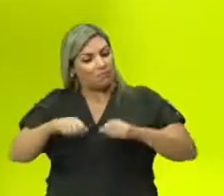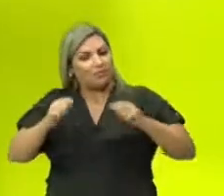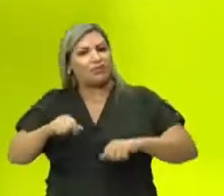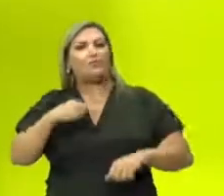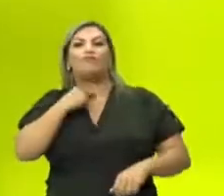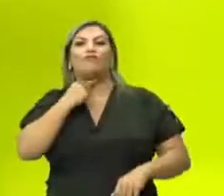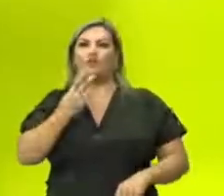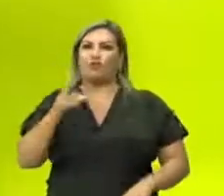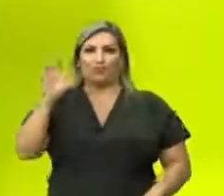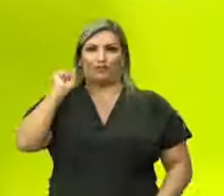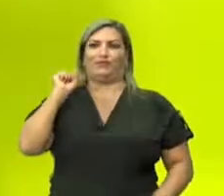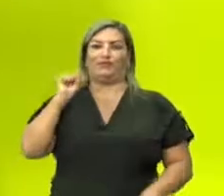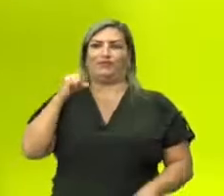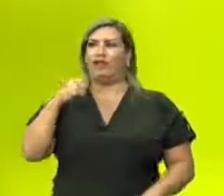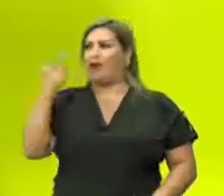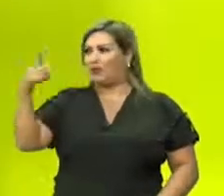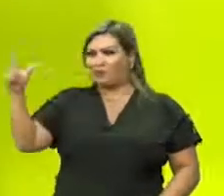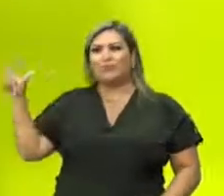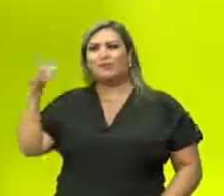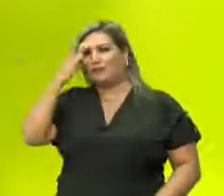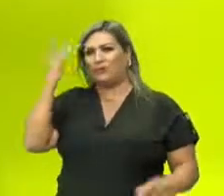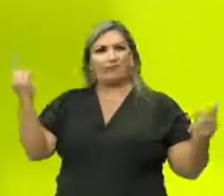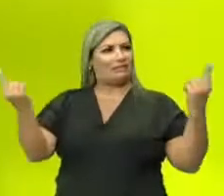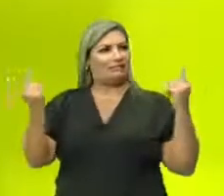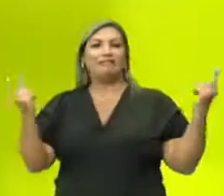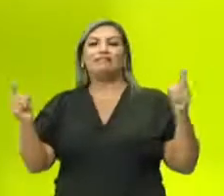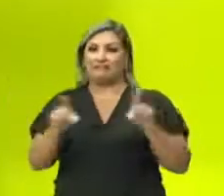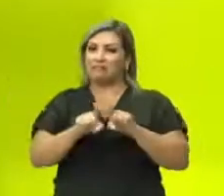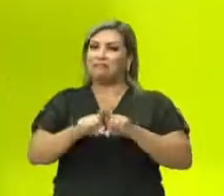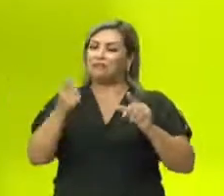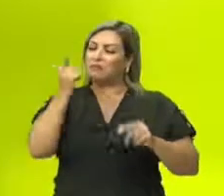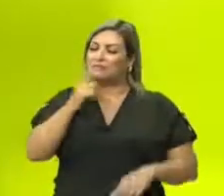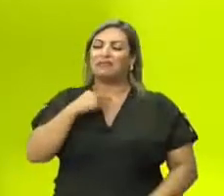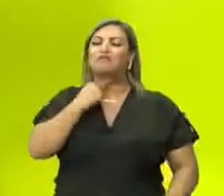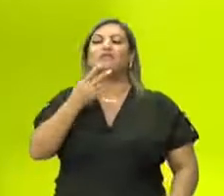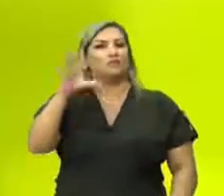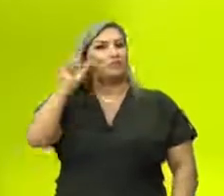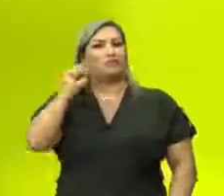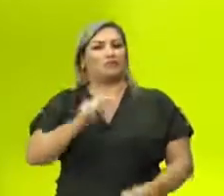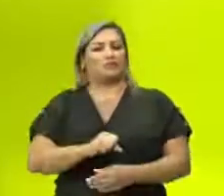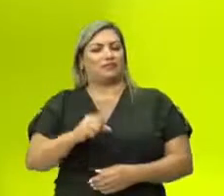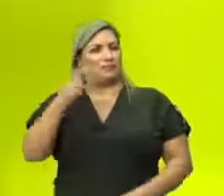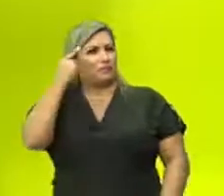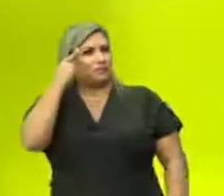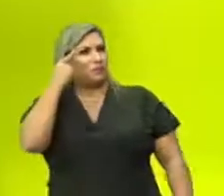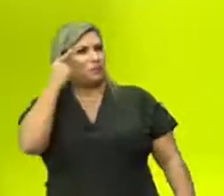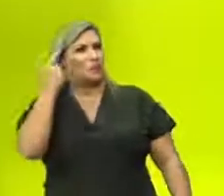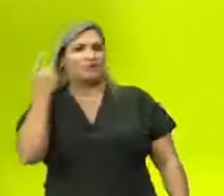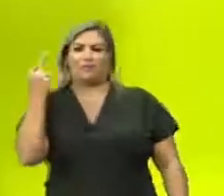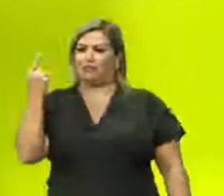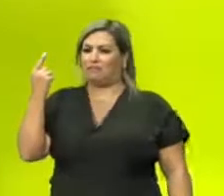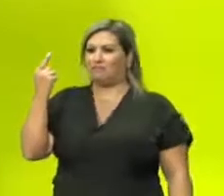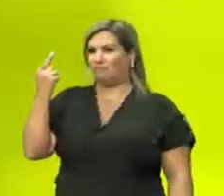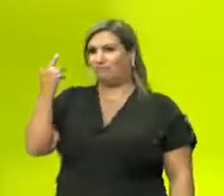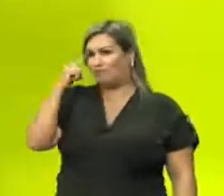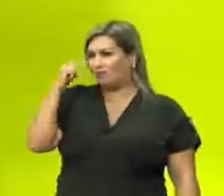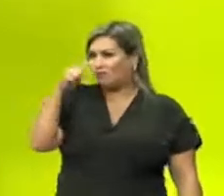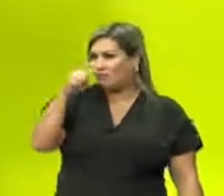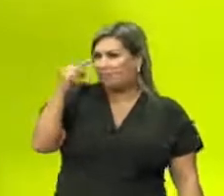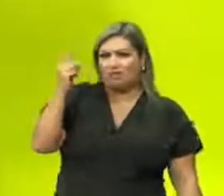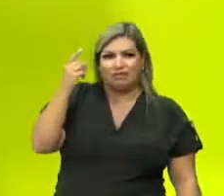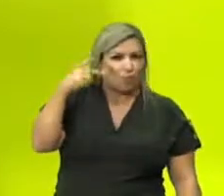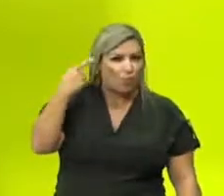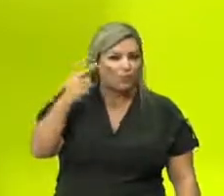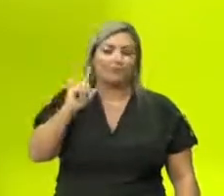ouvir a sua voz. As outras pessoas também possam ouvir a sua voz. As pessoas não vão achar que você está doido? Não, não vão achar não, vão achar que você está aprendendo.